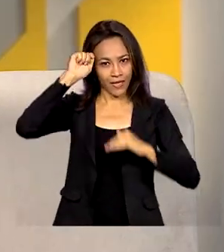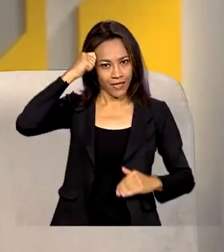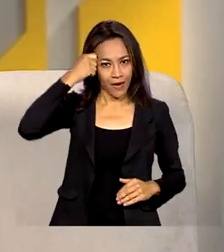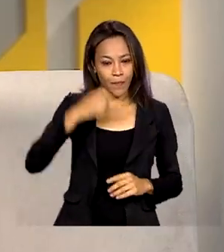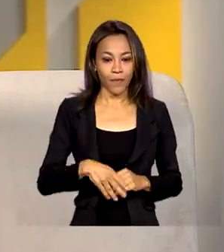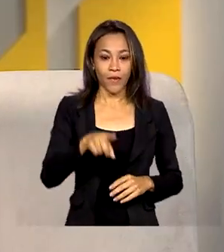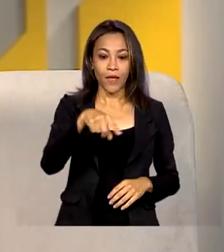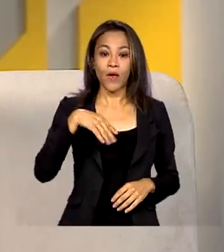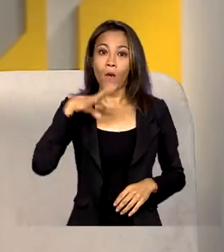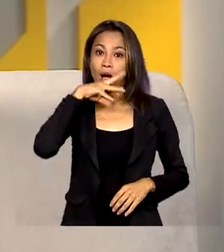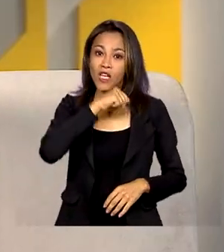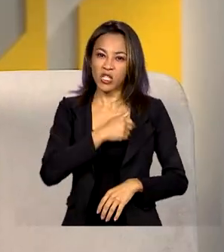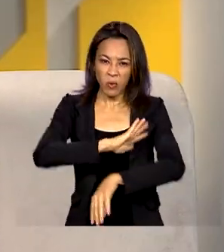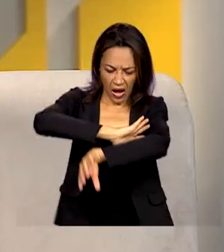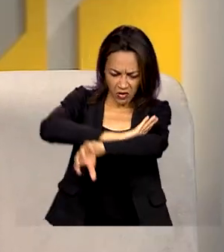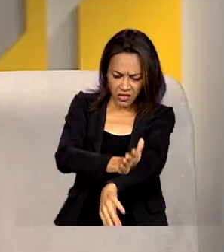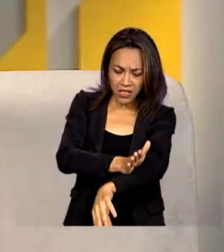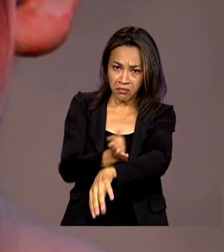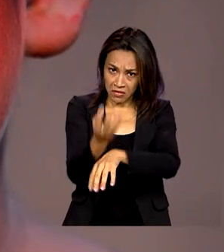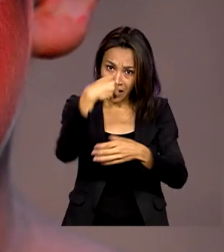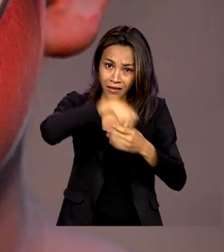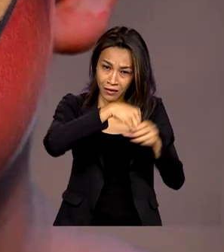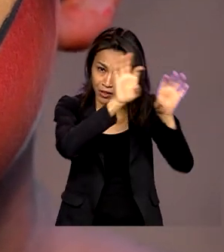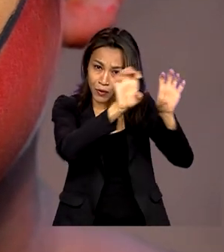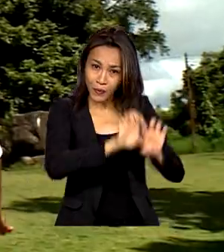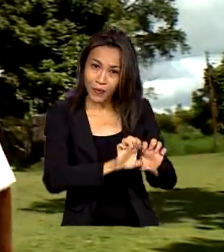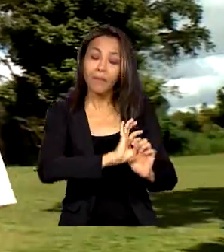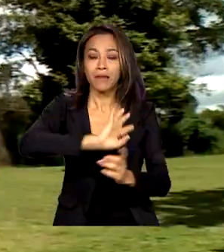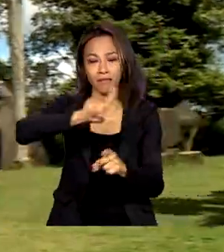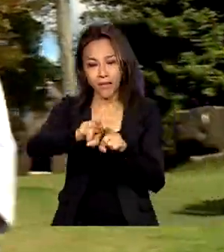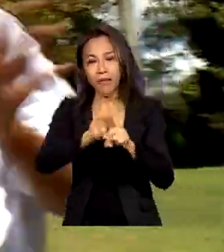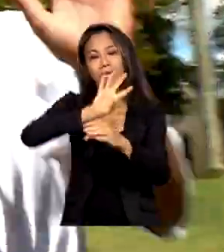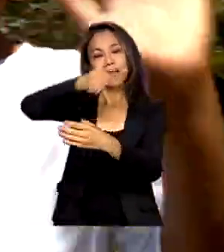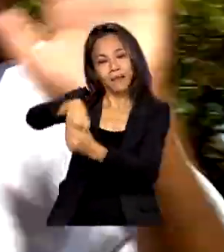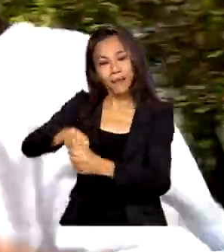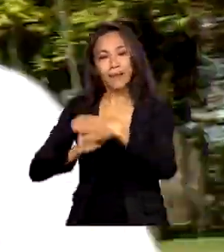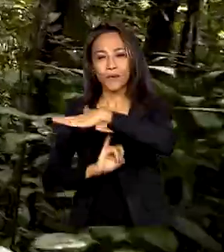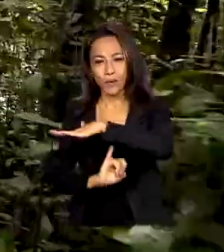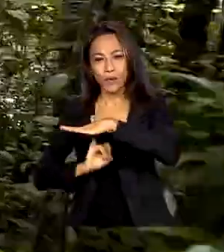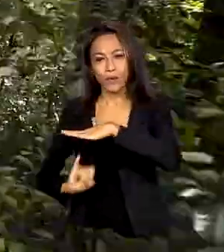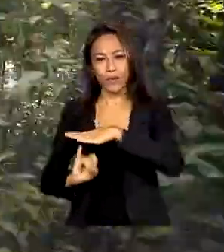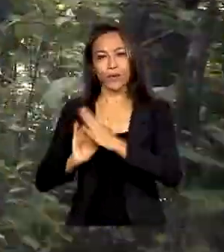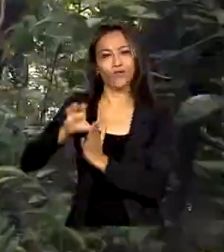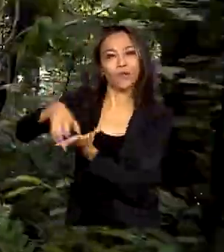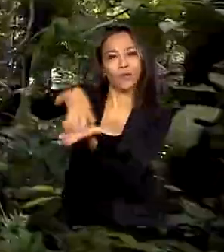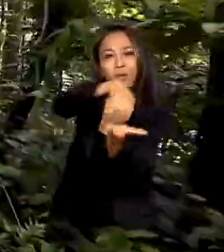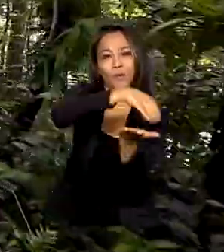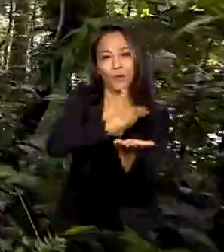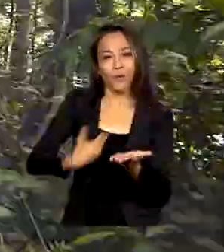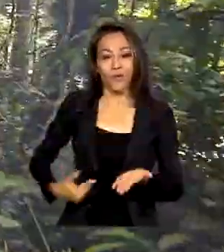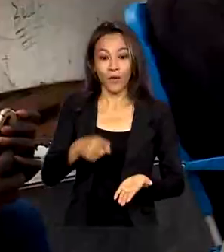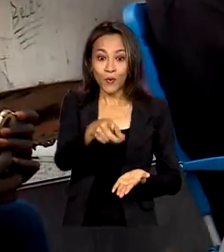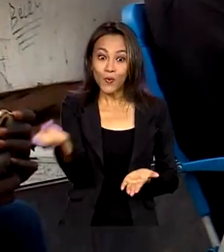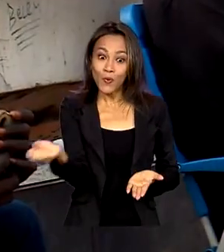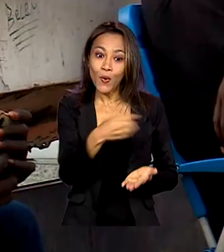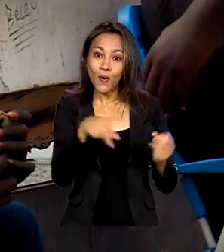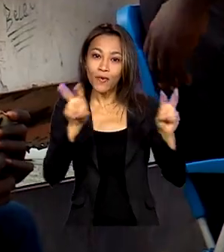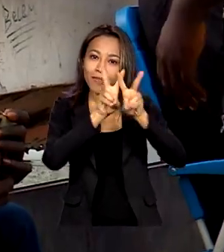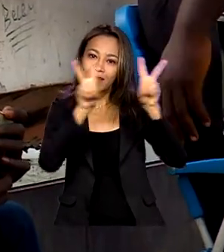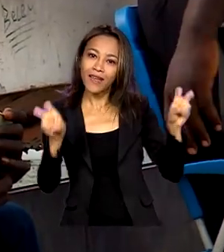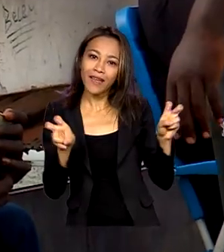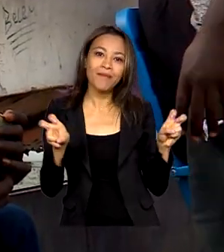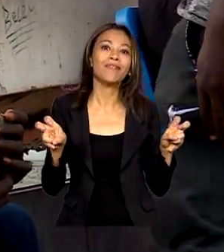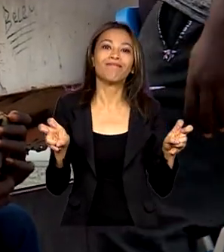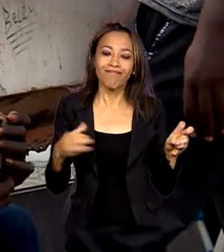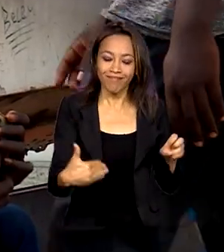racismo hoje não cabe dizer que ele é só estrutural, ele é institucional também. Na TV Brasil, um novo Brasil em Pauta. E o